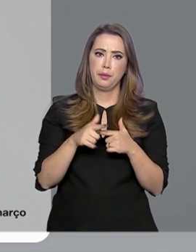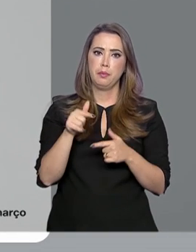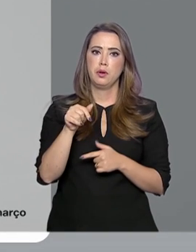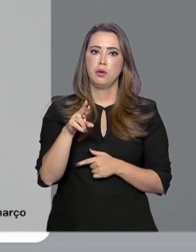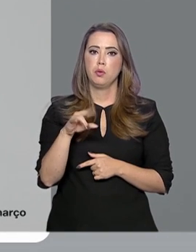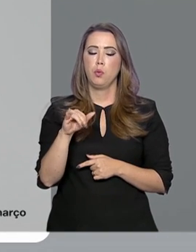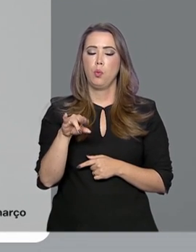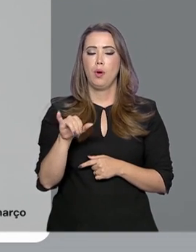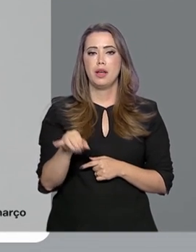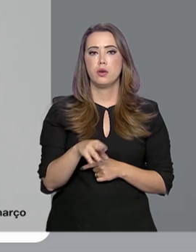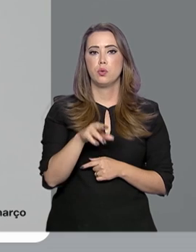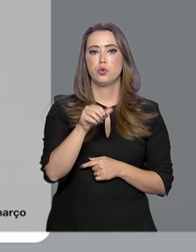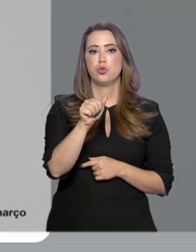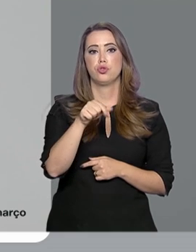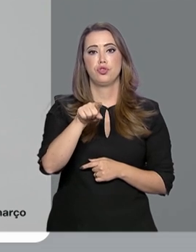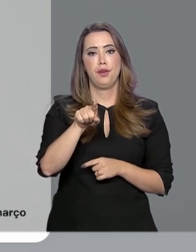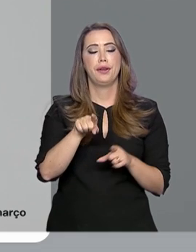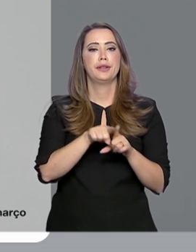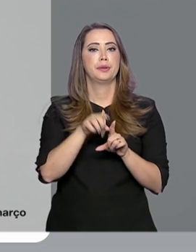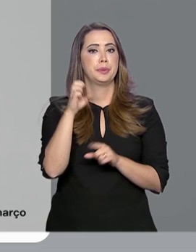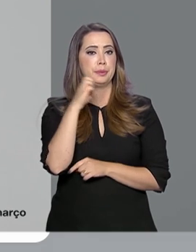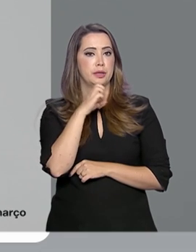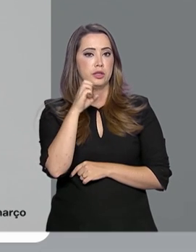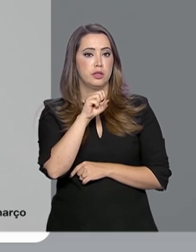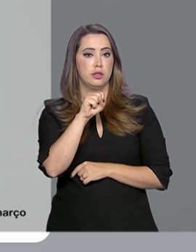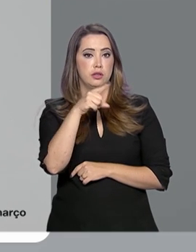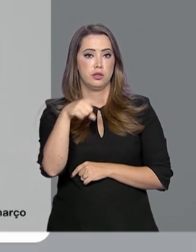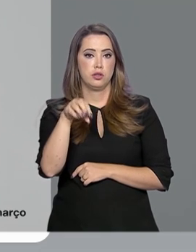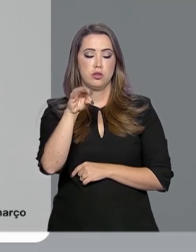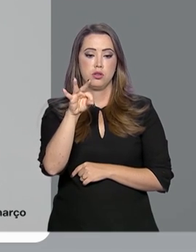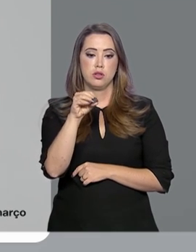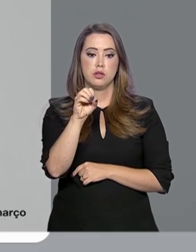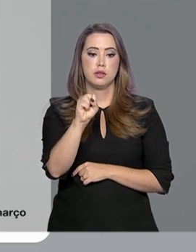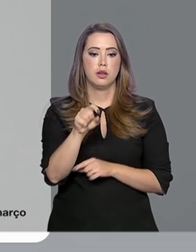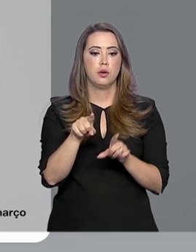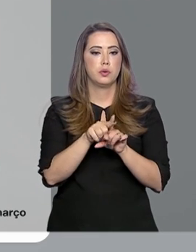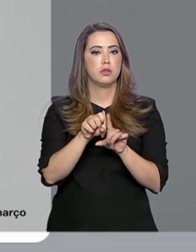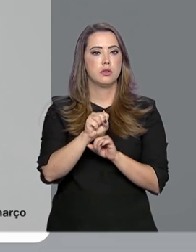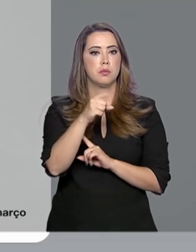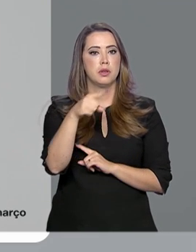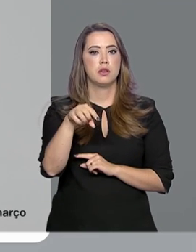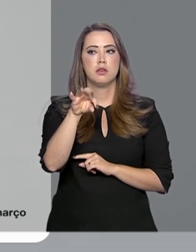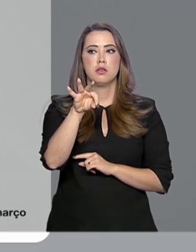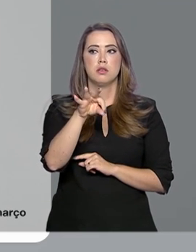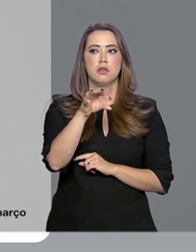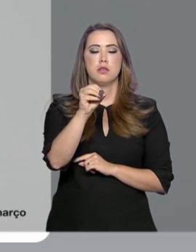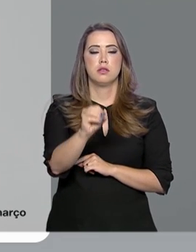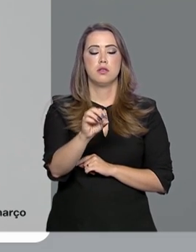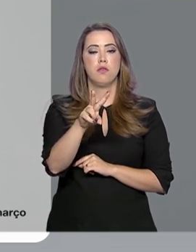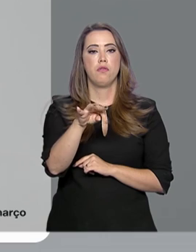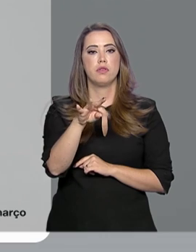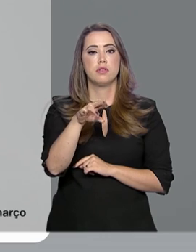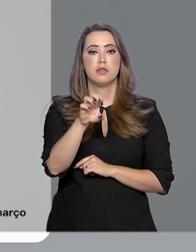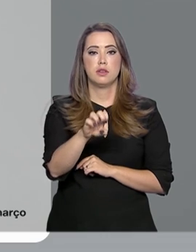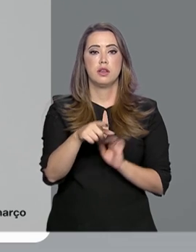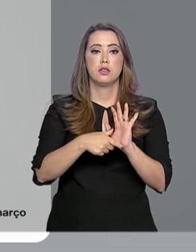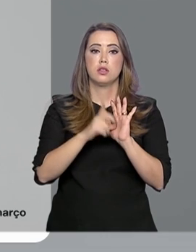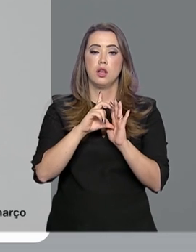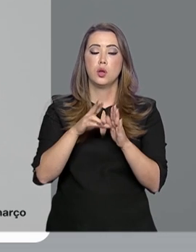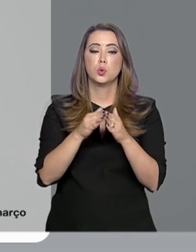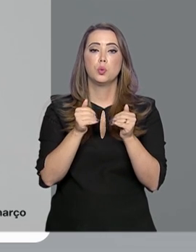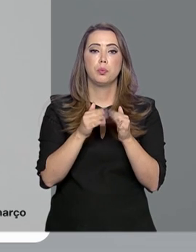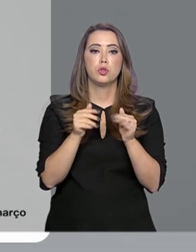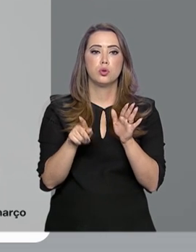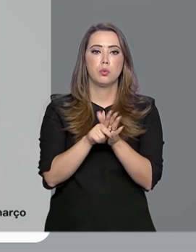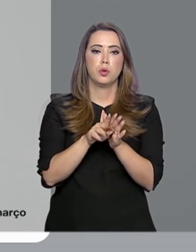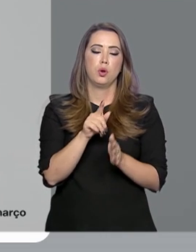emergência em Santos e São Vicente. O reconhecimento aconteceu antes mesmo da solicitação oficial dos governos municipais e do